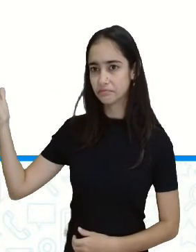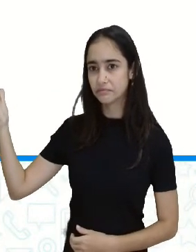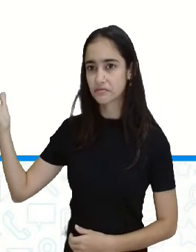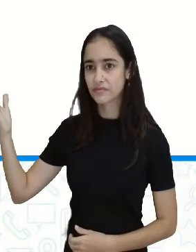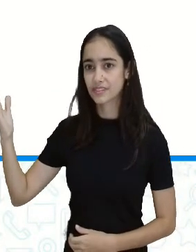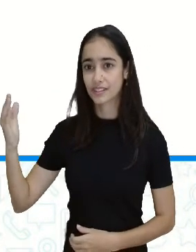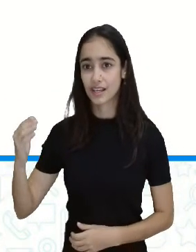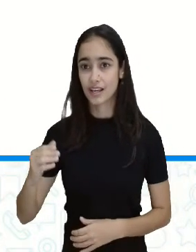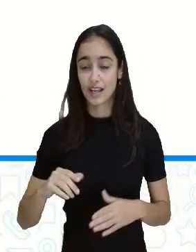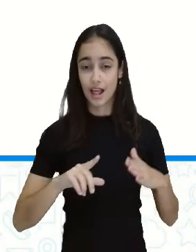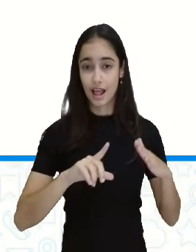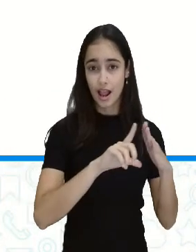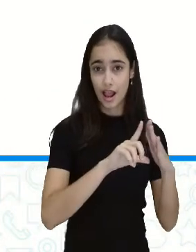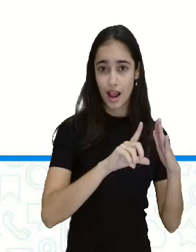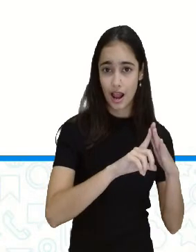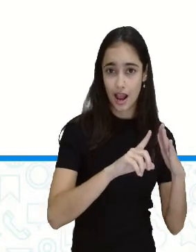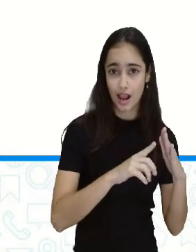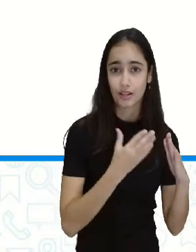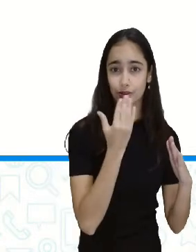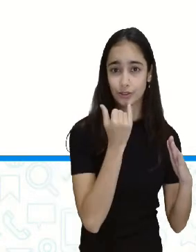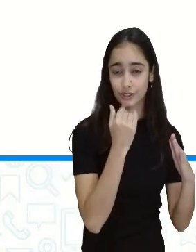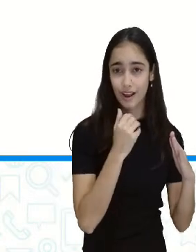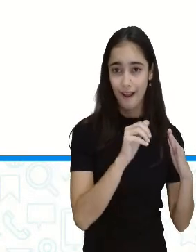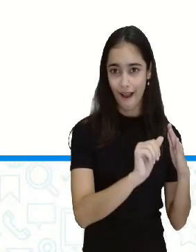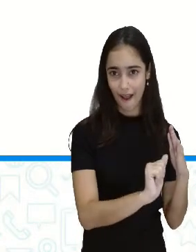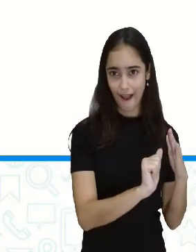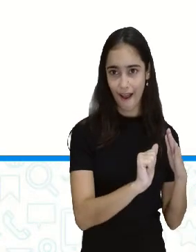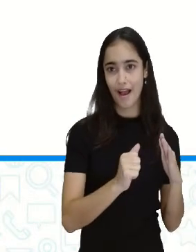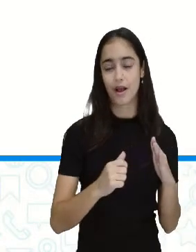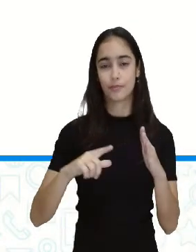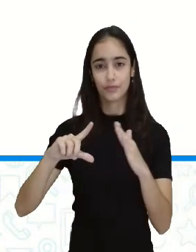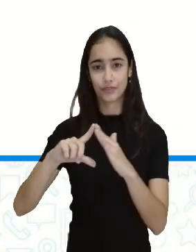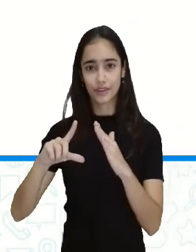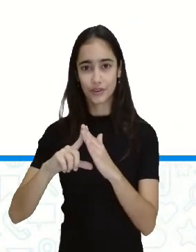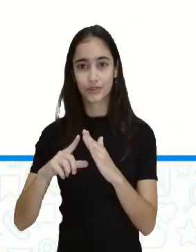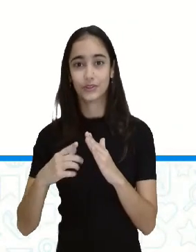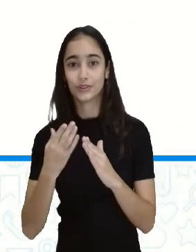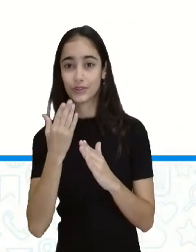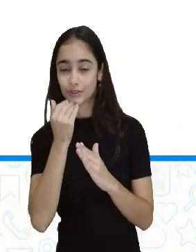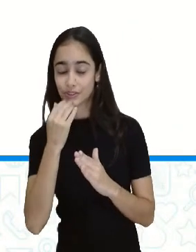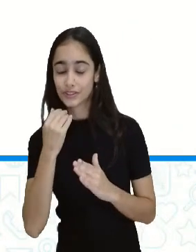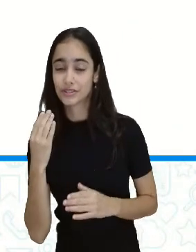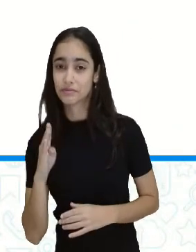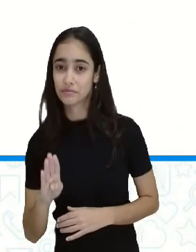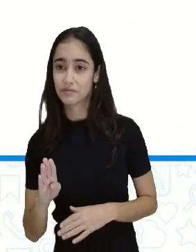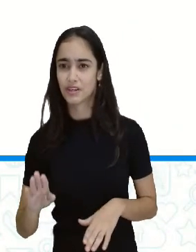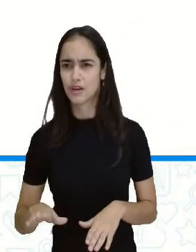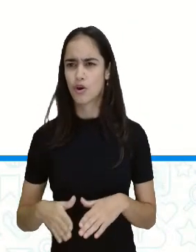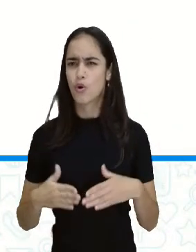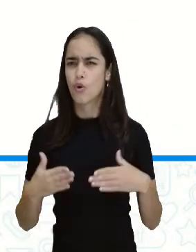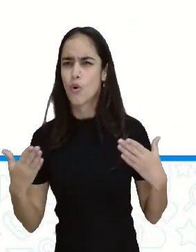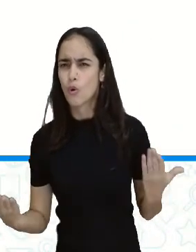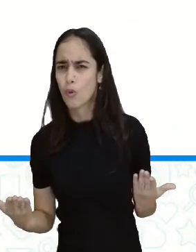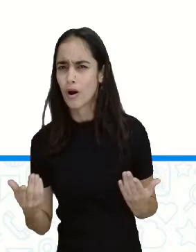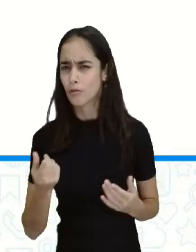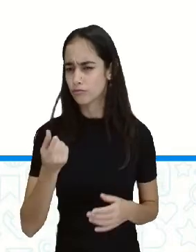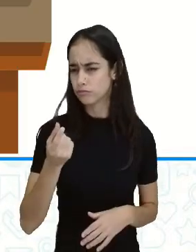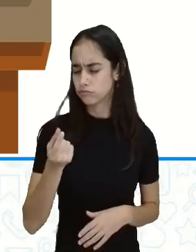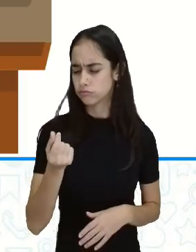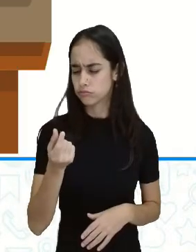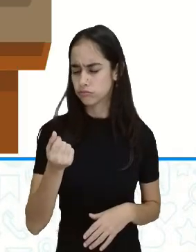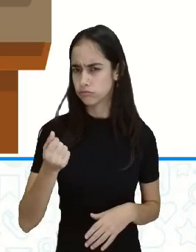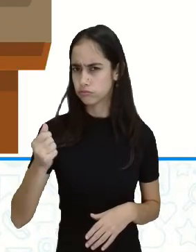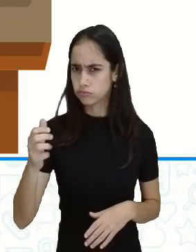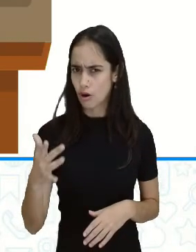cédula de 5, uma cédula de 2 reais e duas moedas de 2 reais. E aí, qual é a lanchonete que está vendendo o lanche